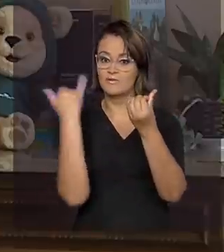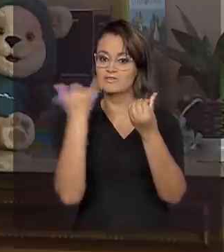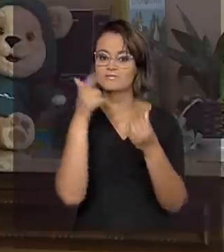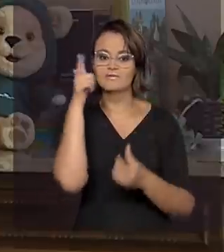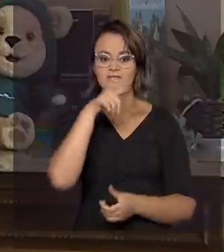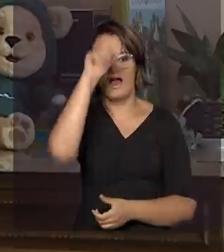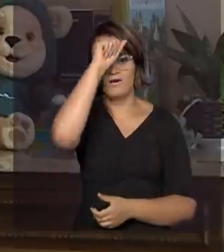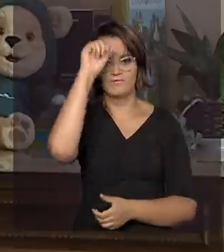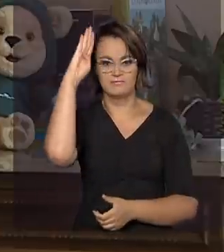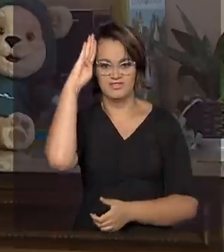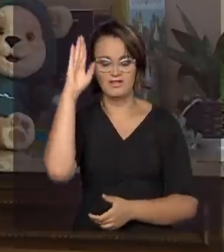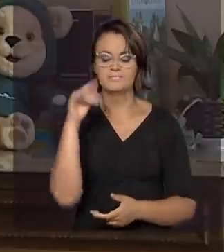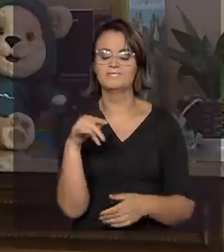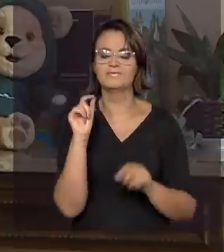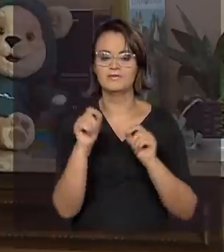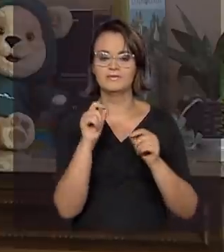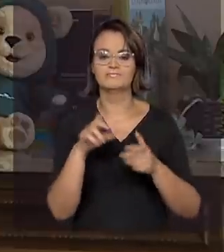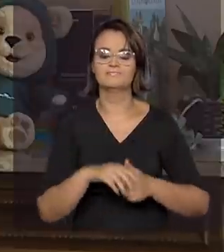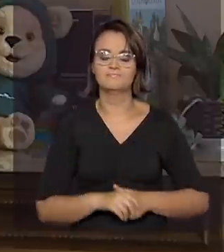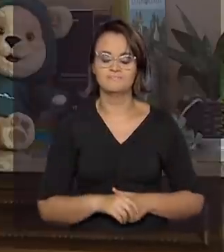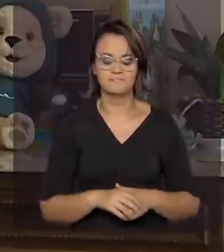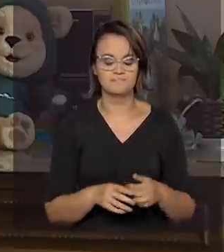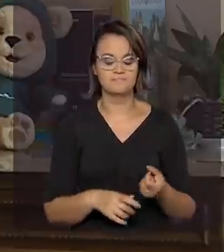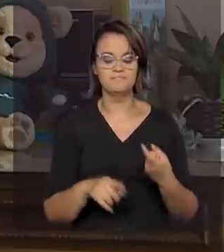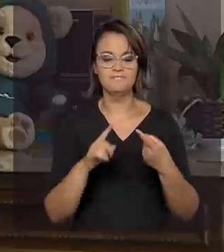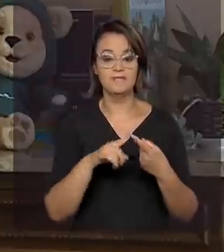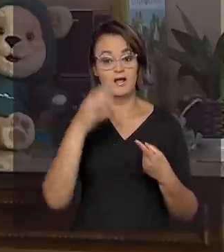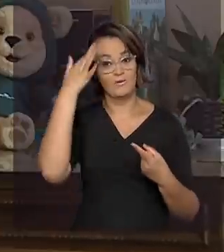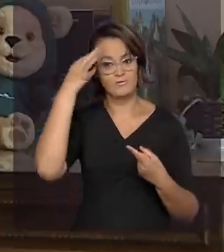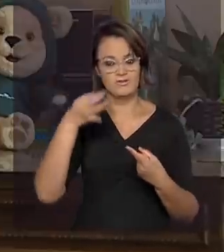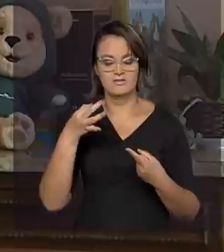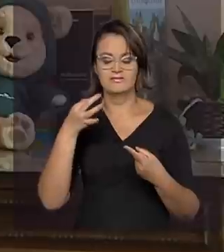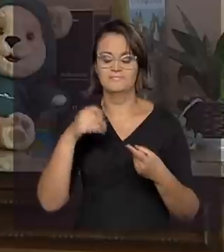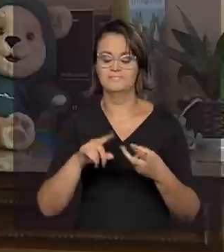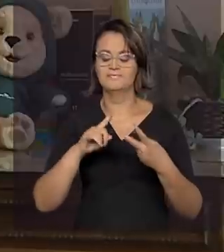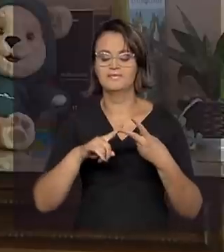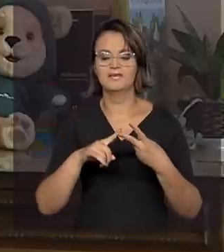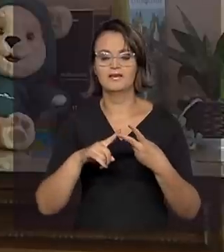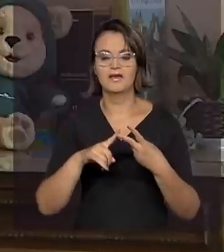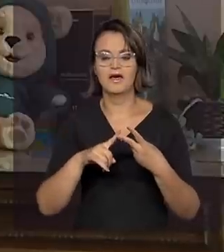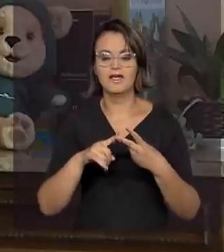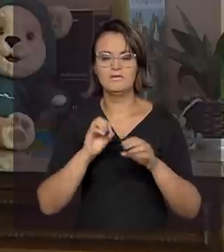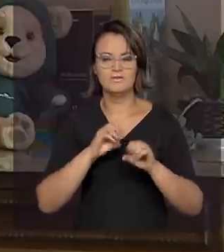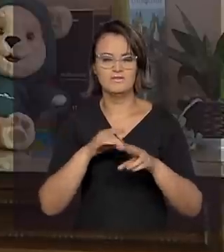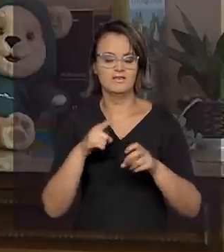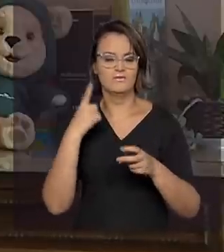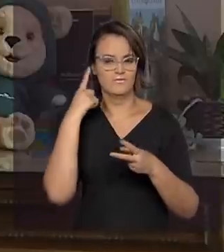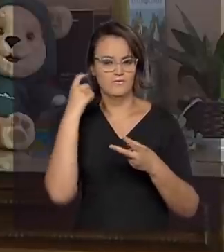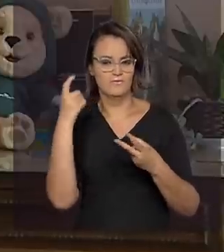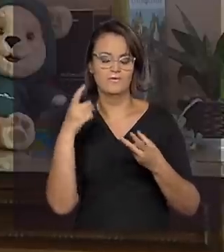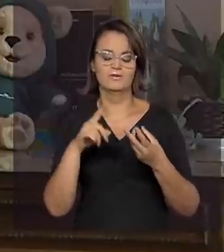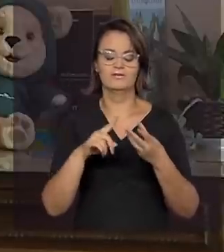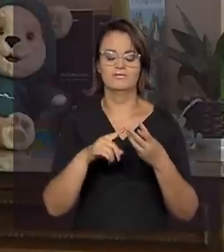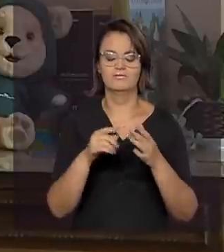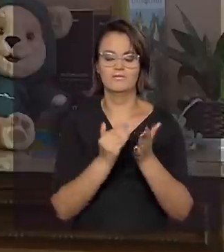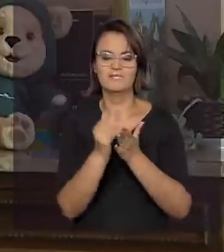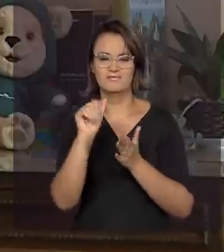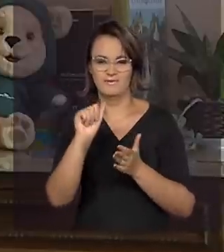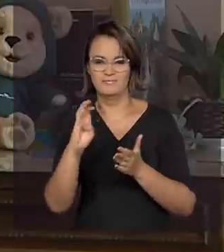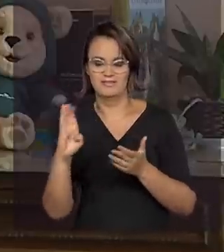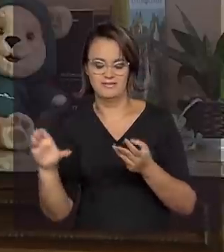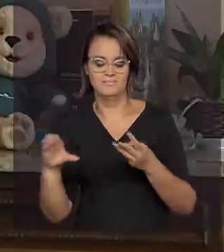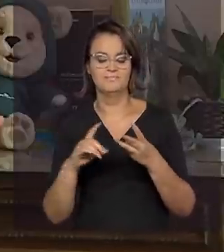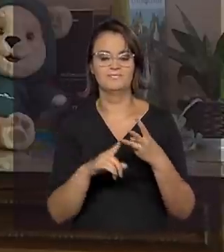alfabetização. Quais são esses componentes? A consciência fonêmica, a instrução fônica sistemática ou princípio alfabético,